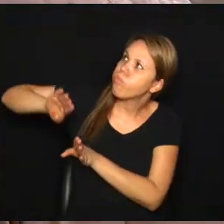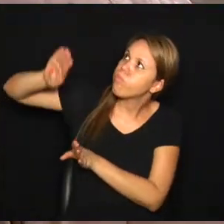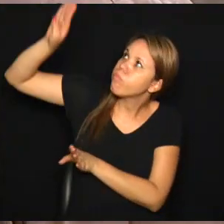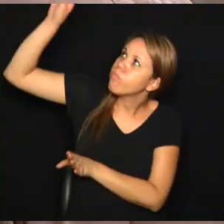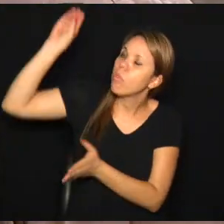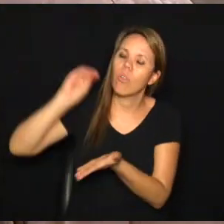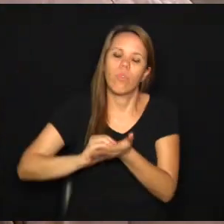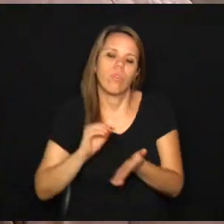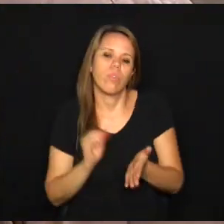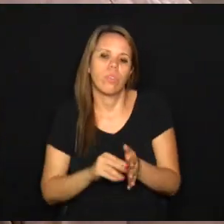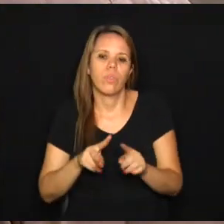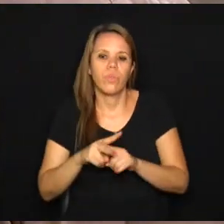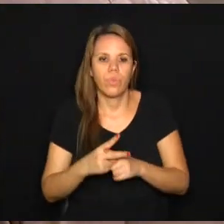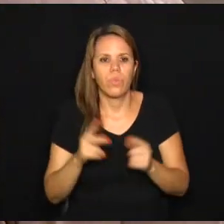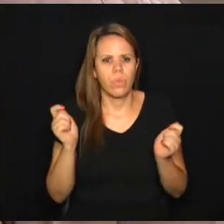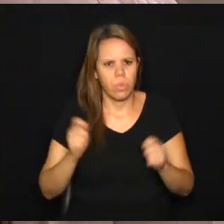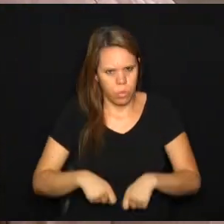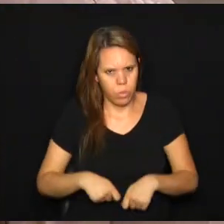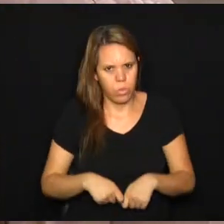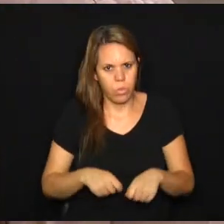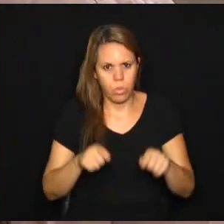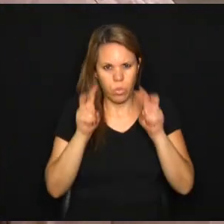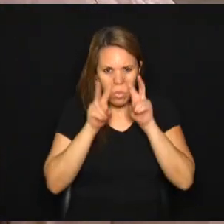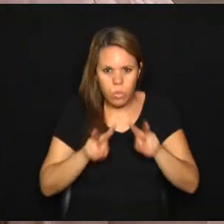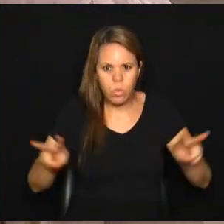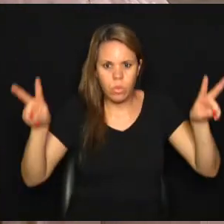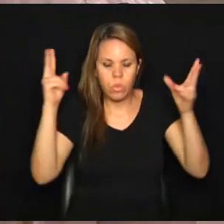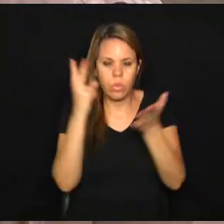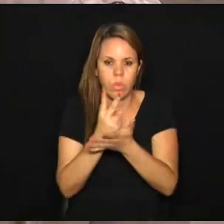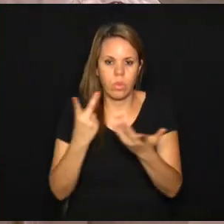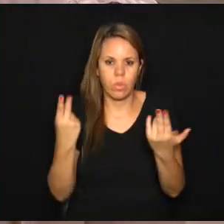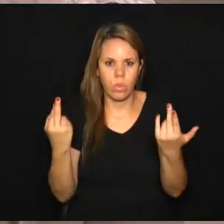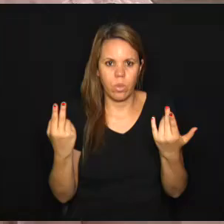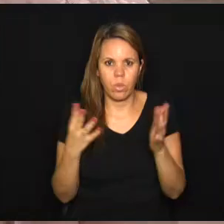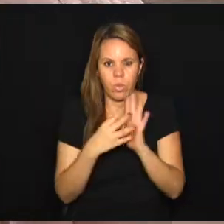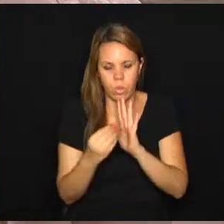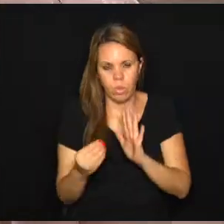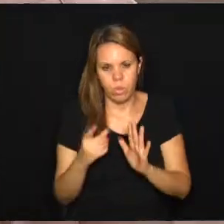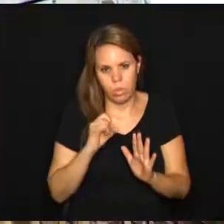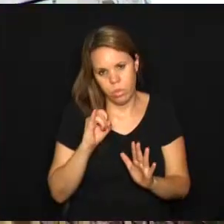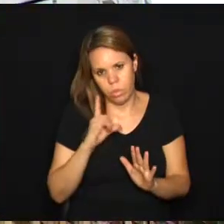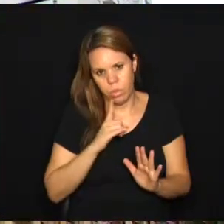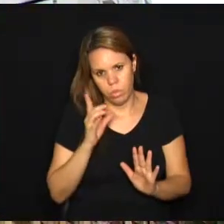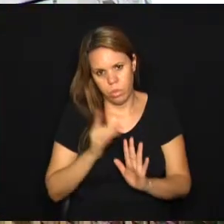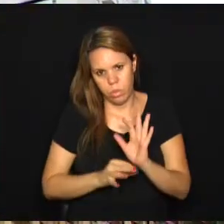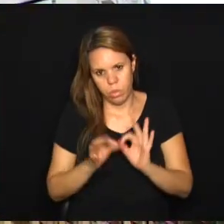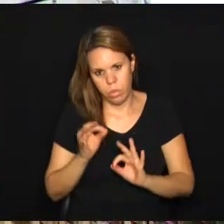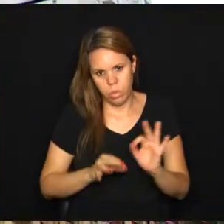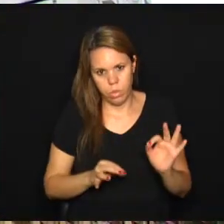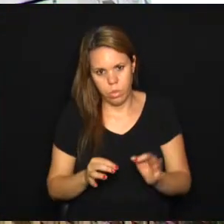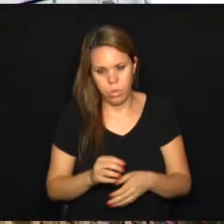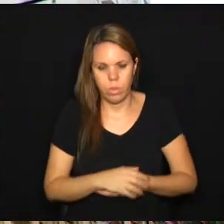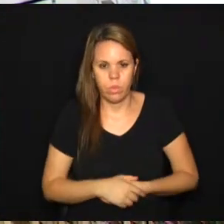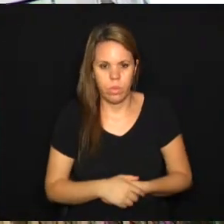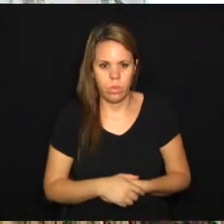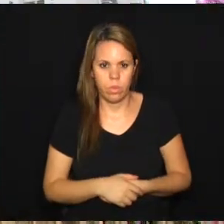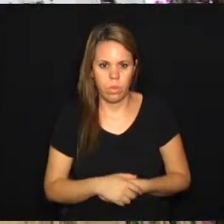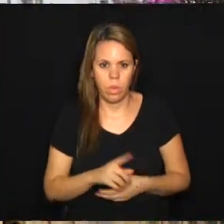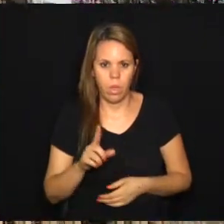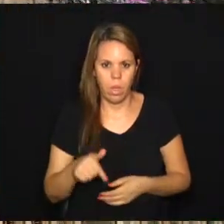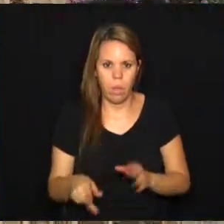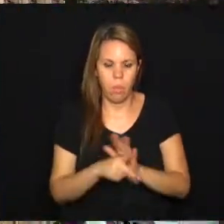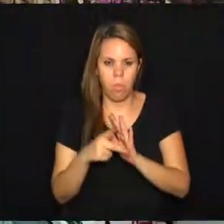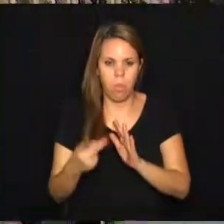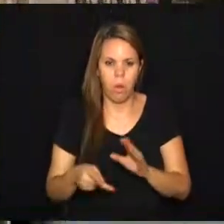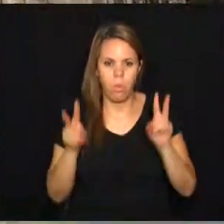pouco de manutenção, mas ainda assim a fachada vai ser mantida se houver esse projeto. Sim, parte da fachada é tombada, né?